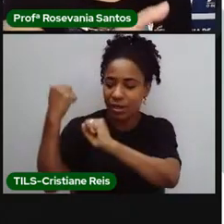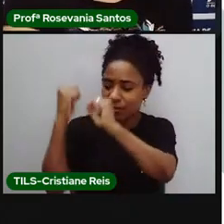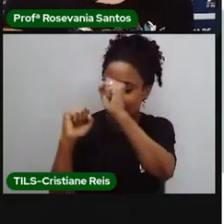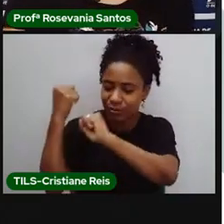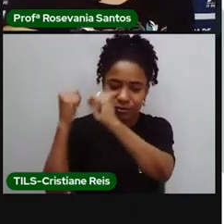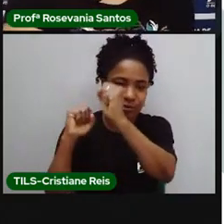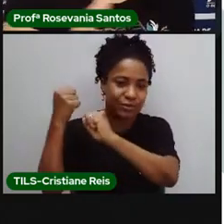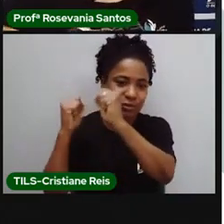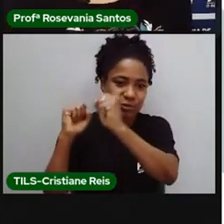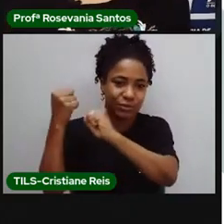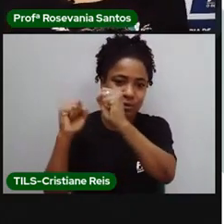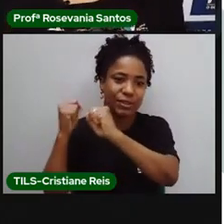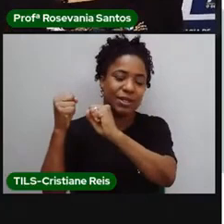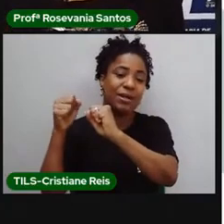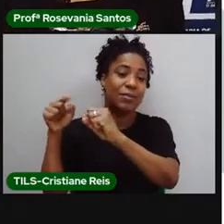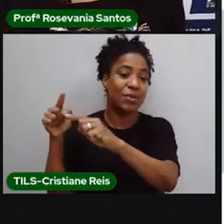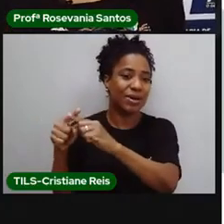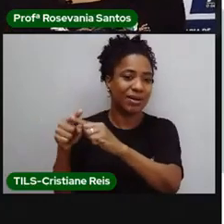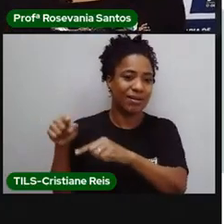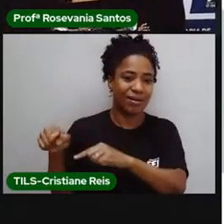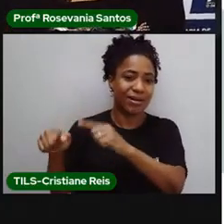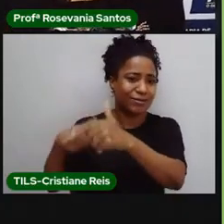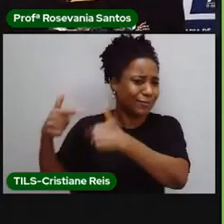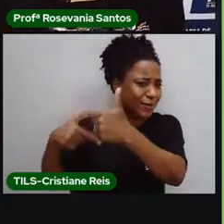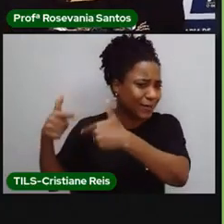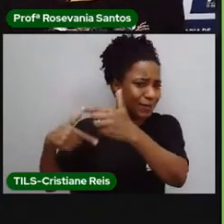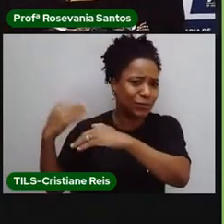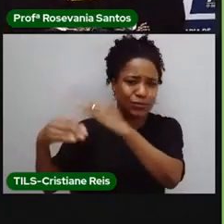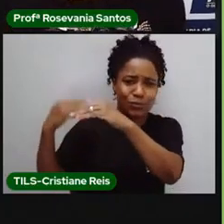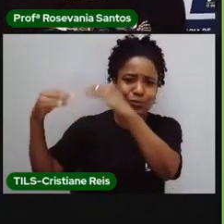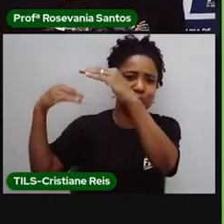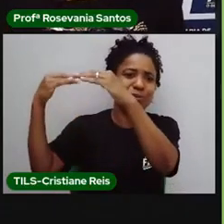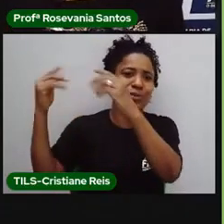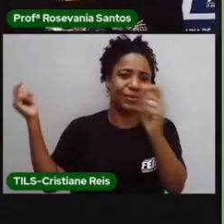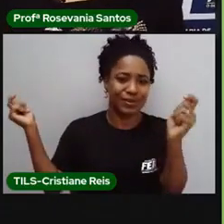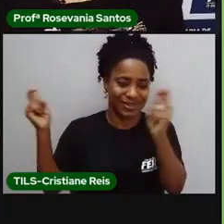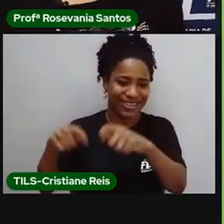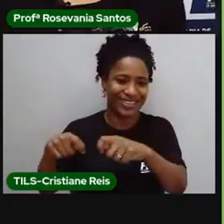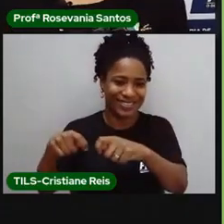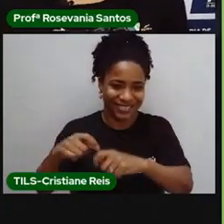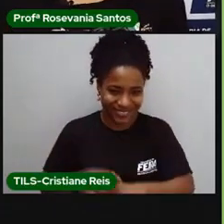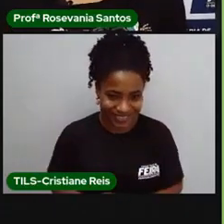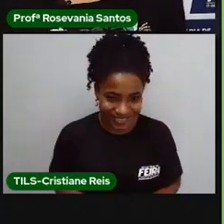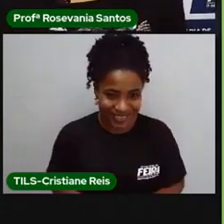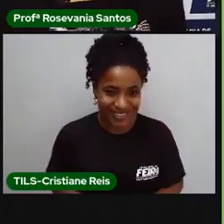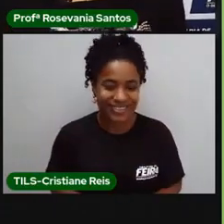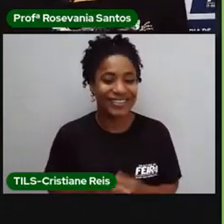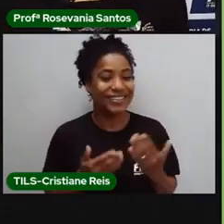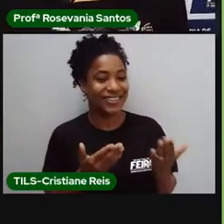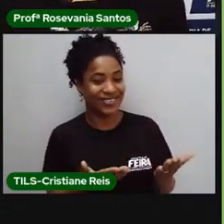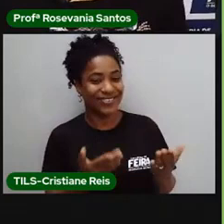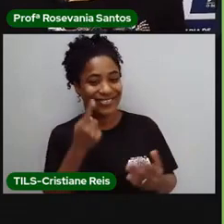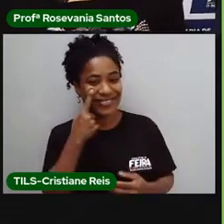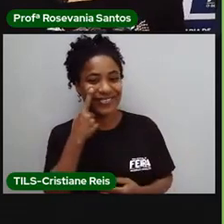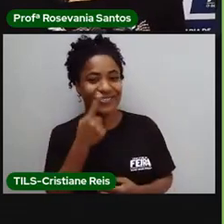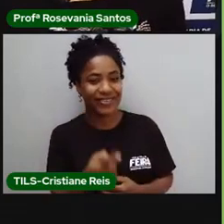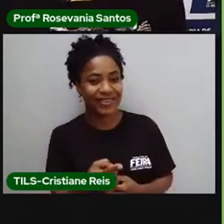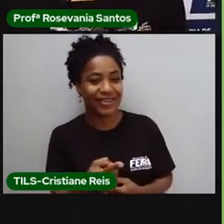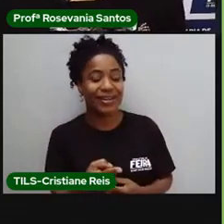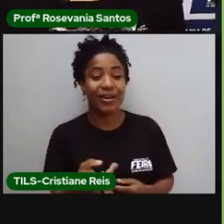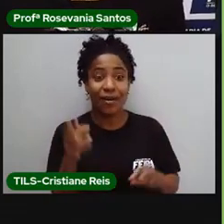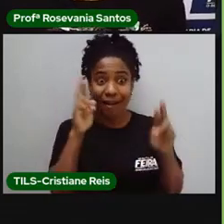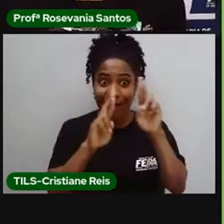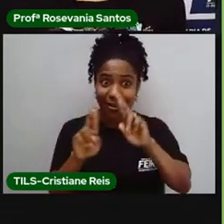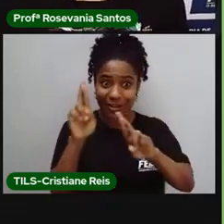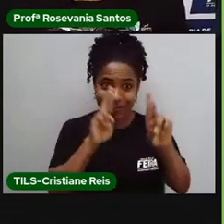os maiores subsídios para ela poder funcionar, né. Então, vamos lá. Chegou a hora da revisão. O que é que nós estudamos